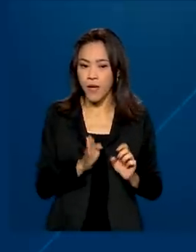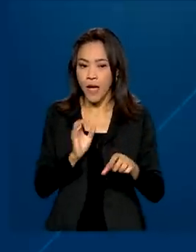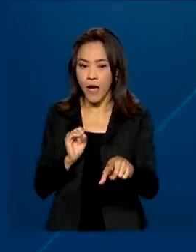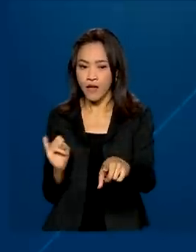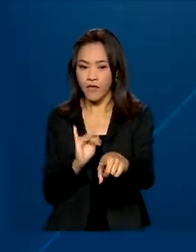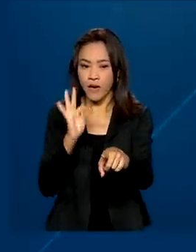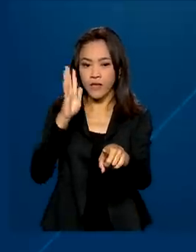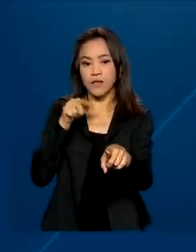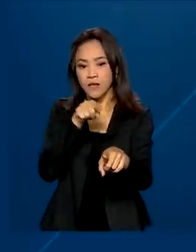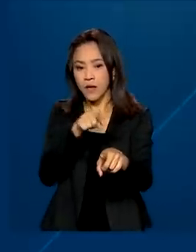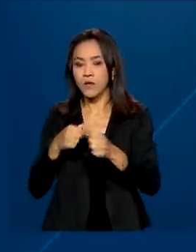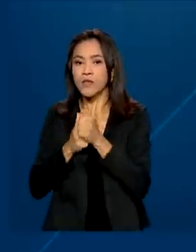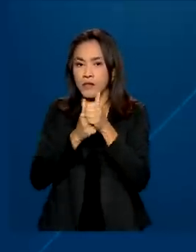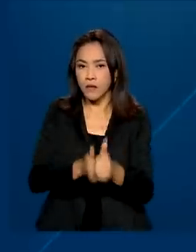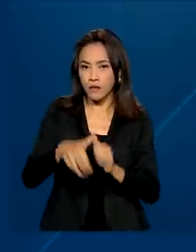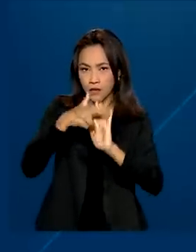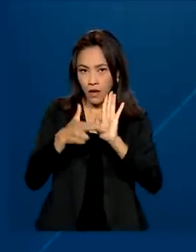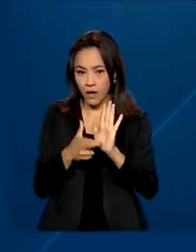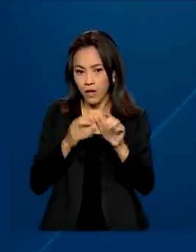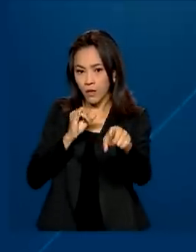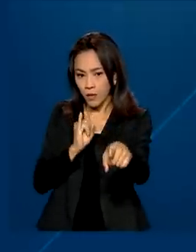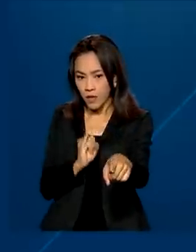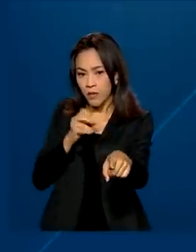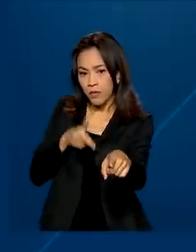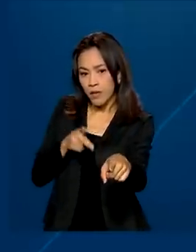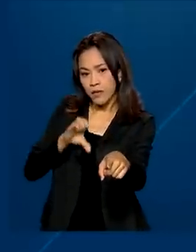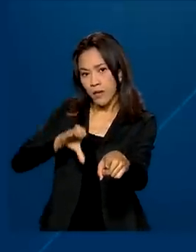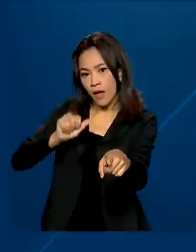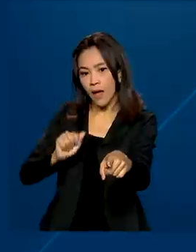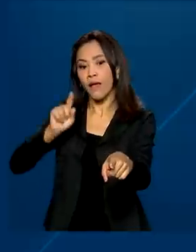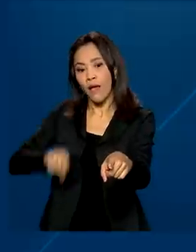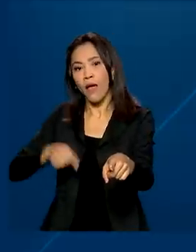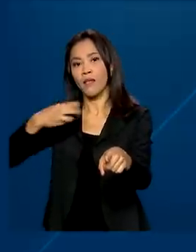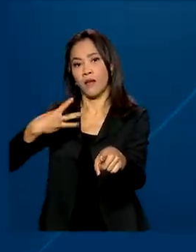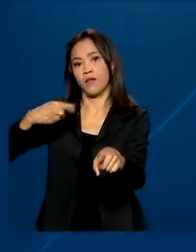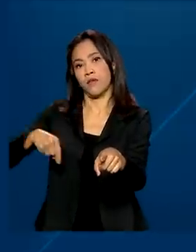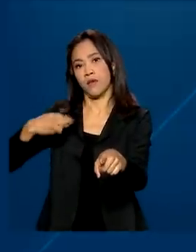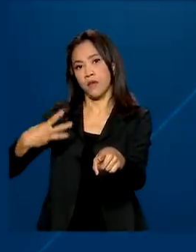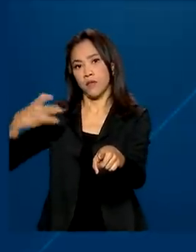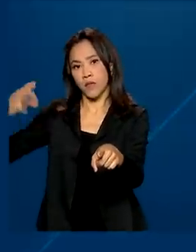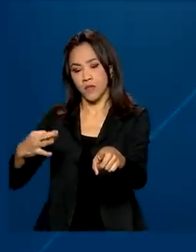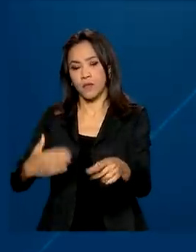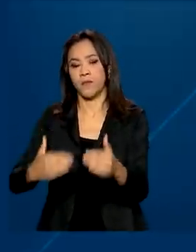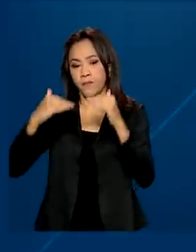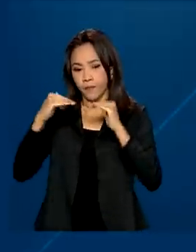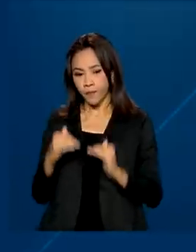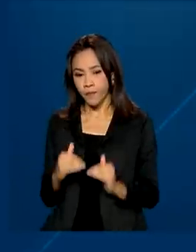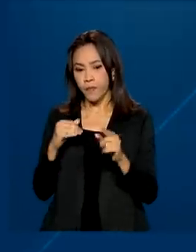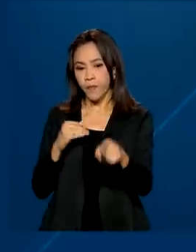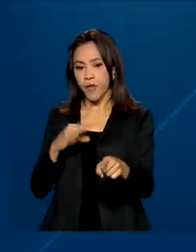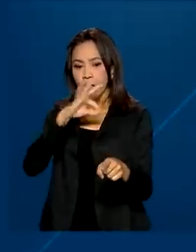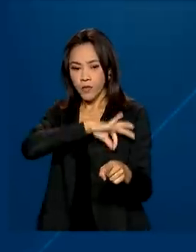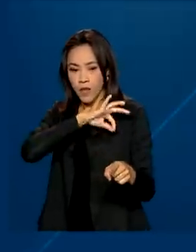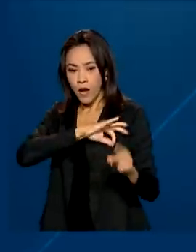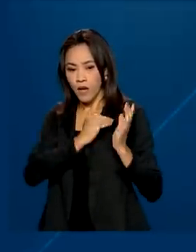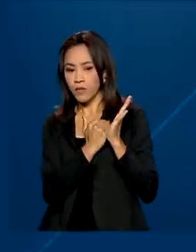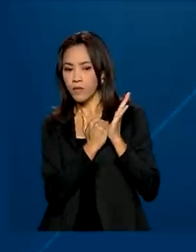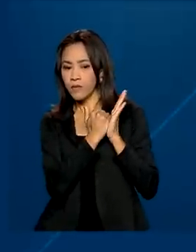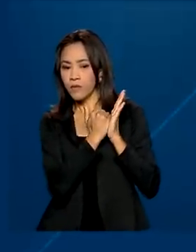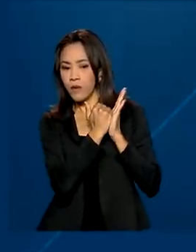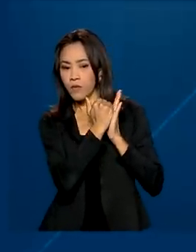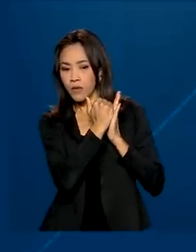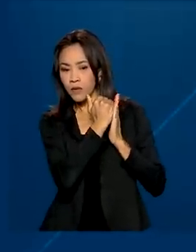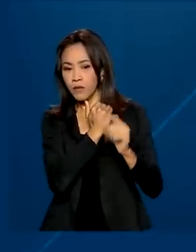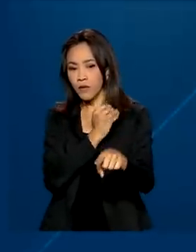Índice Nacional de Preços ao Consumidor Amplo de 3,3%. Já o crescimento da massa salarial, pela previsão,